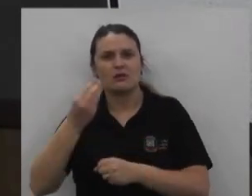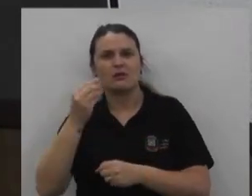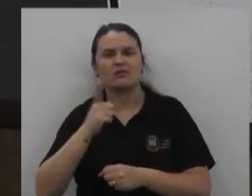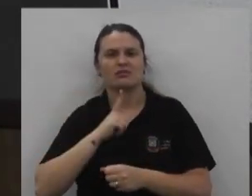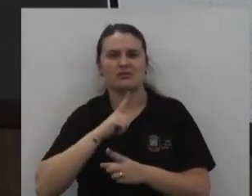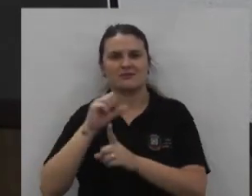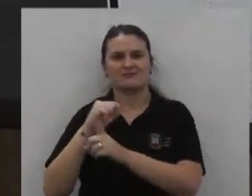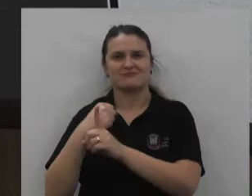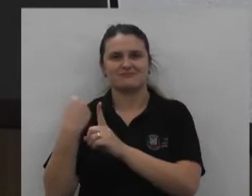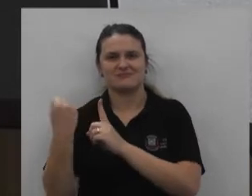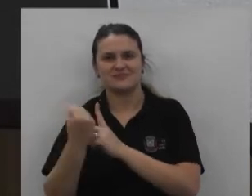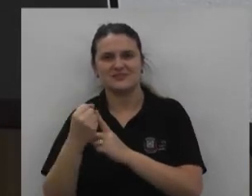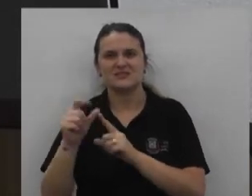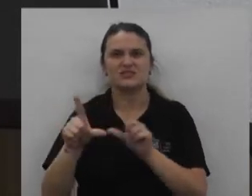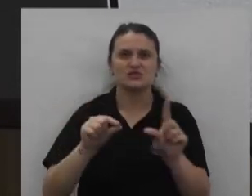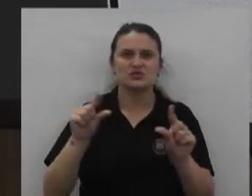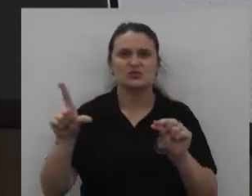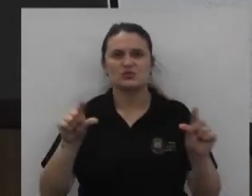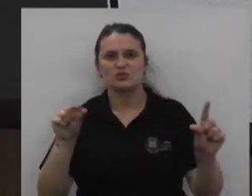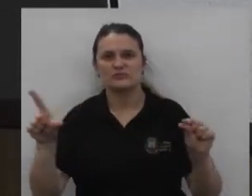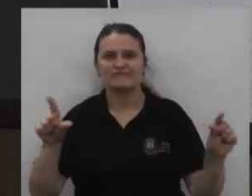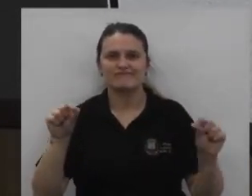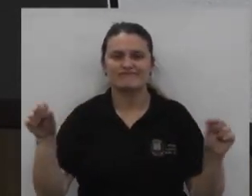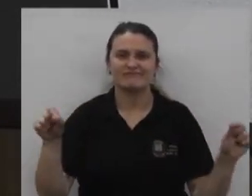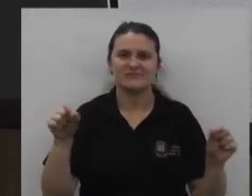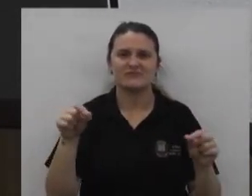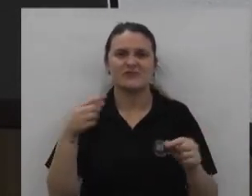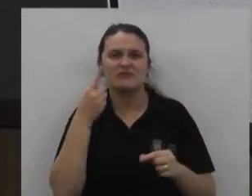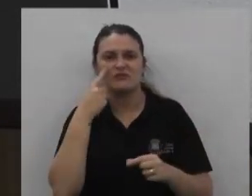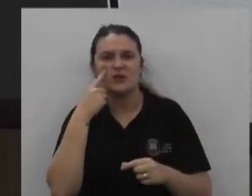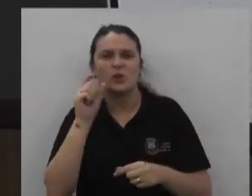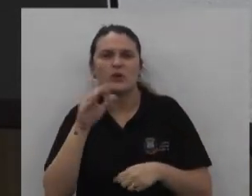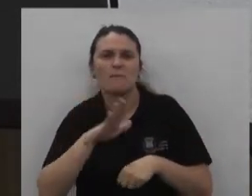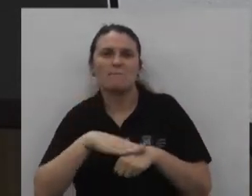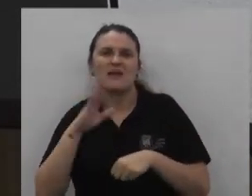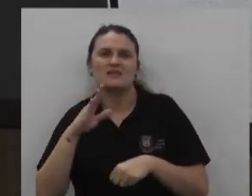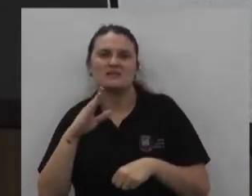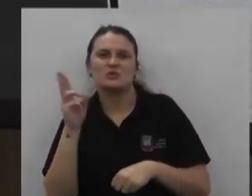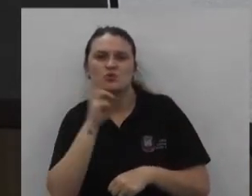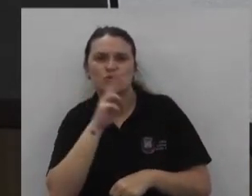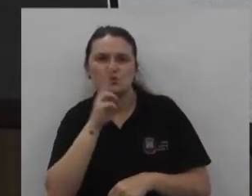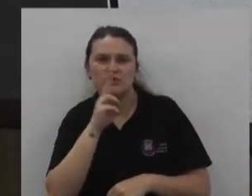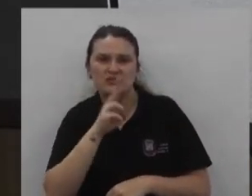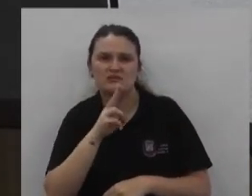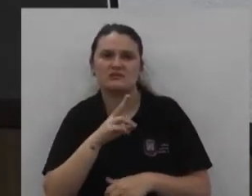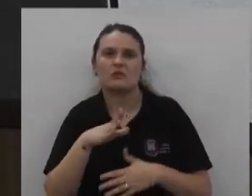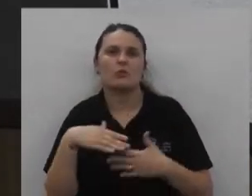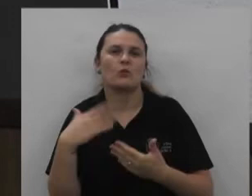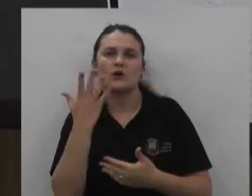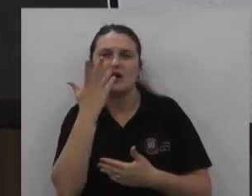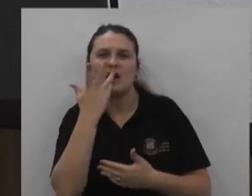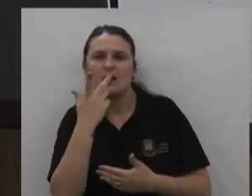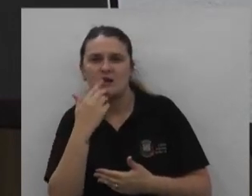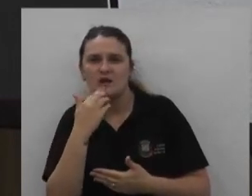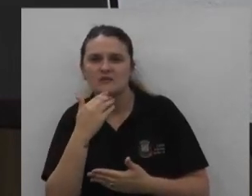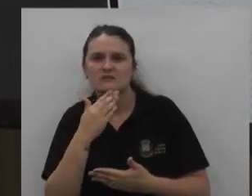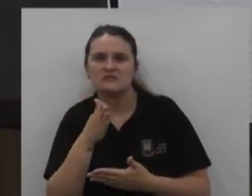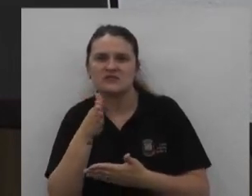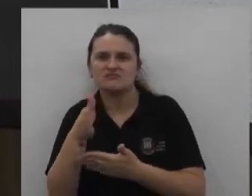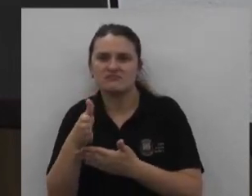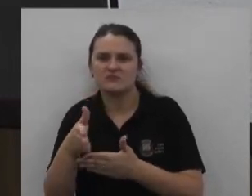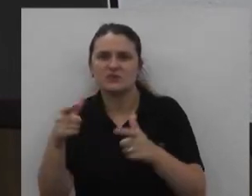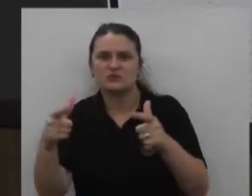assistente social para fazer uma triagem e colocar situações de as crianças estarem no seu